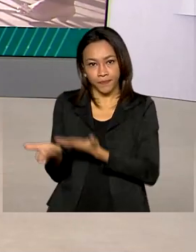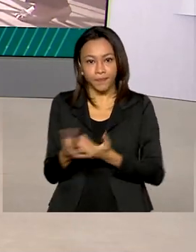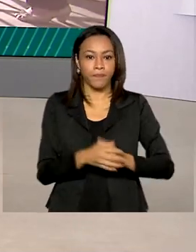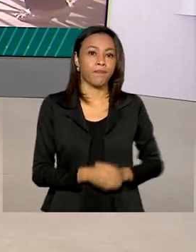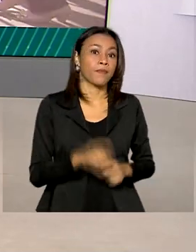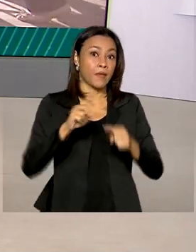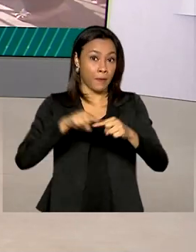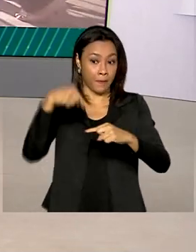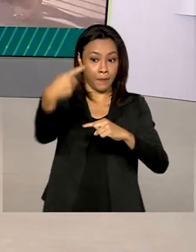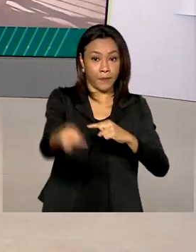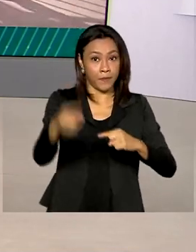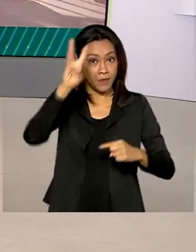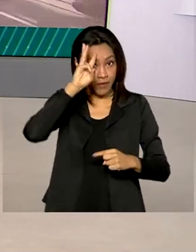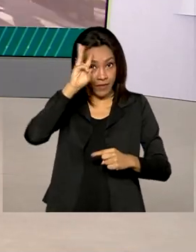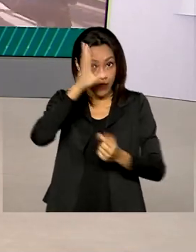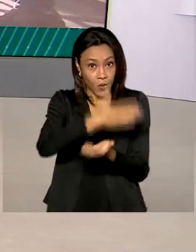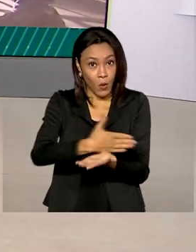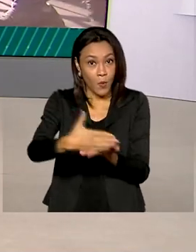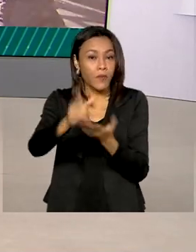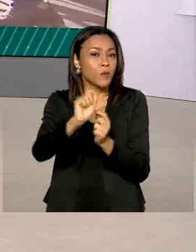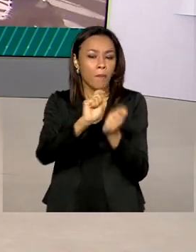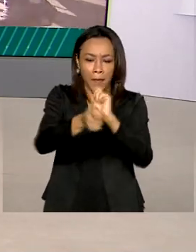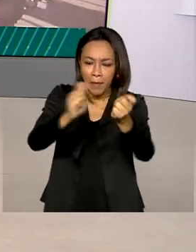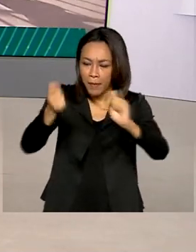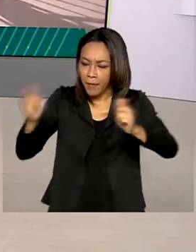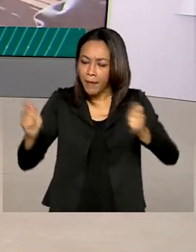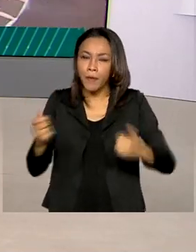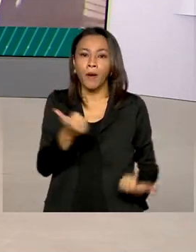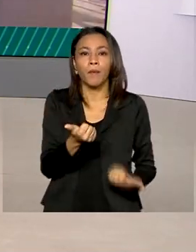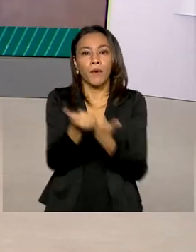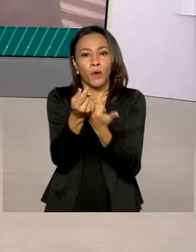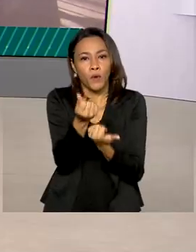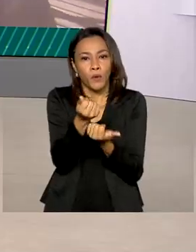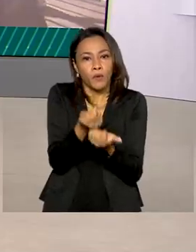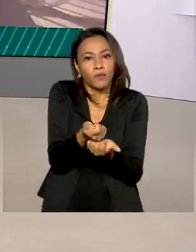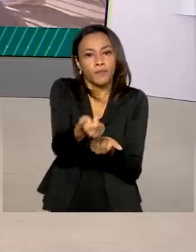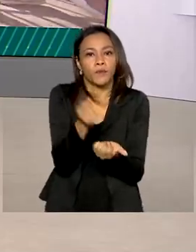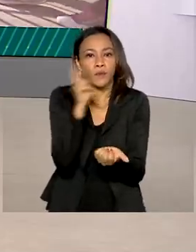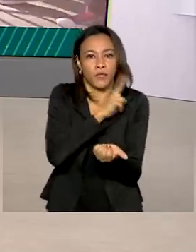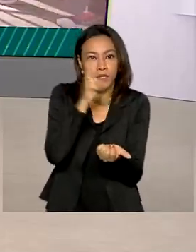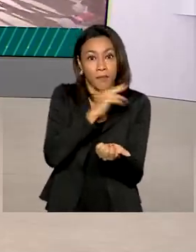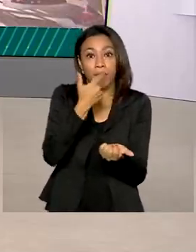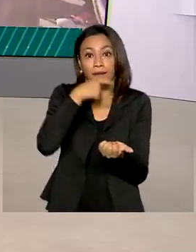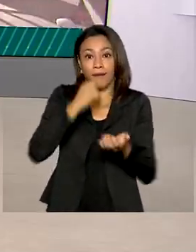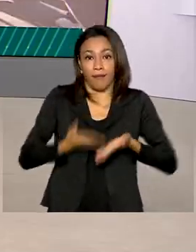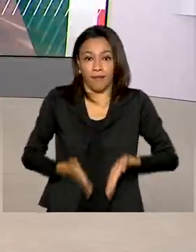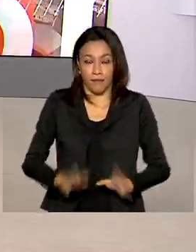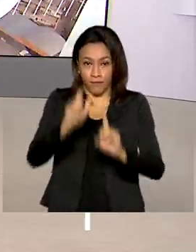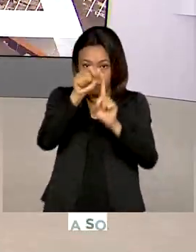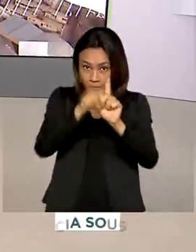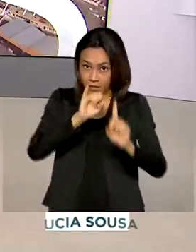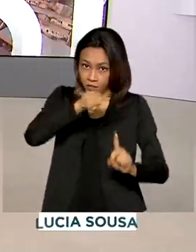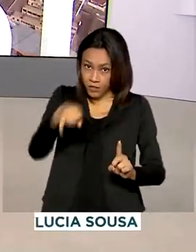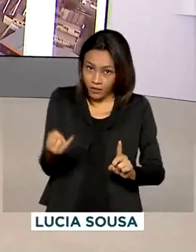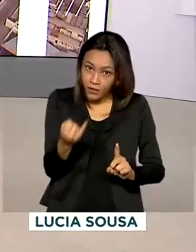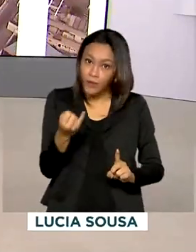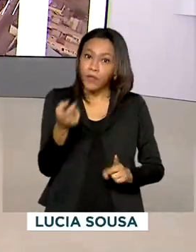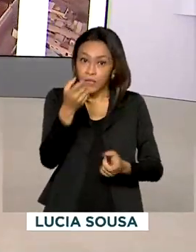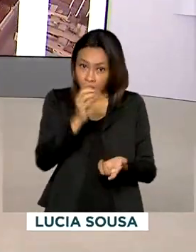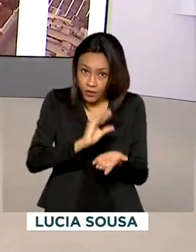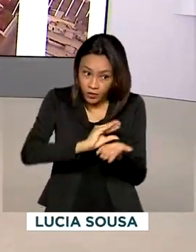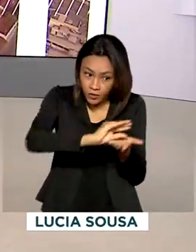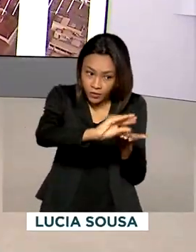-feira volta a ser pago o auxílio emergencial 2021, começando para quem nasceu no mês de janeiro. E os repasses